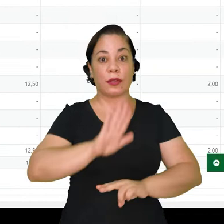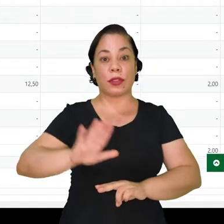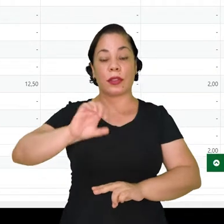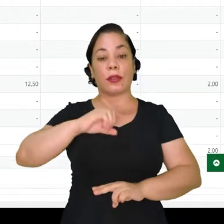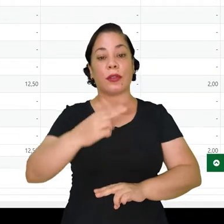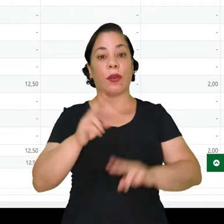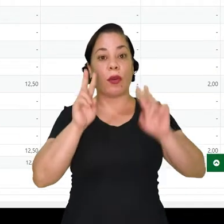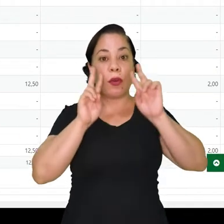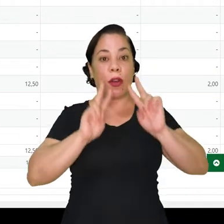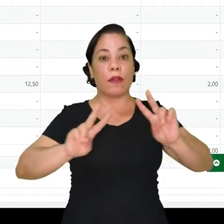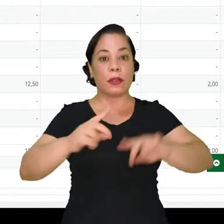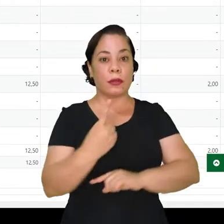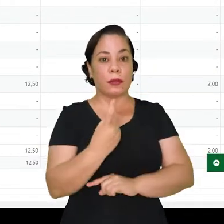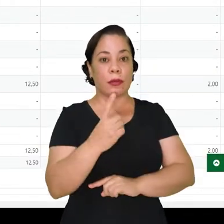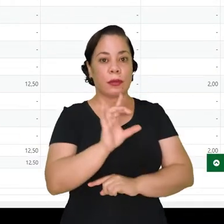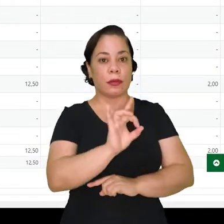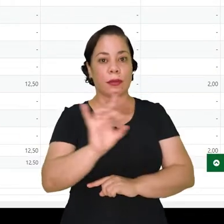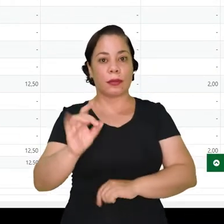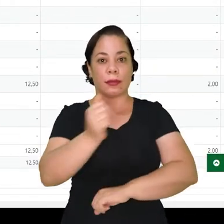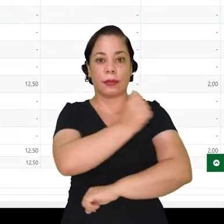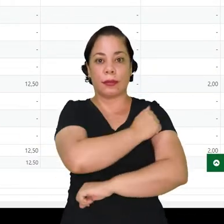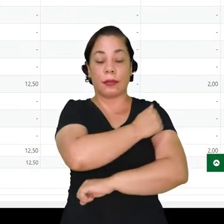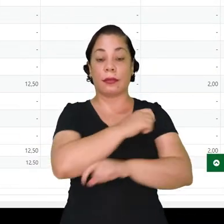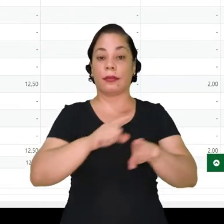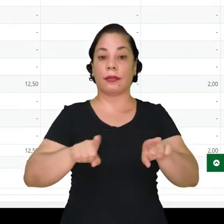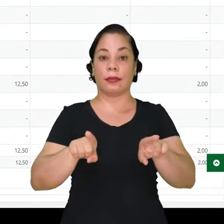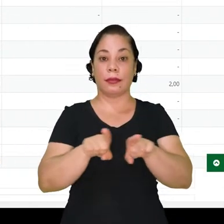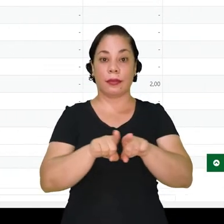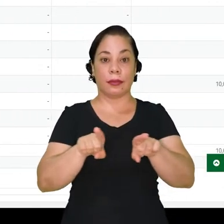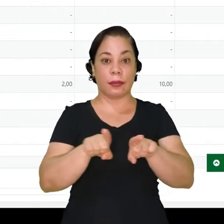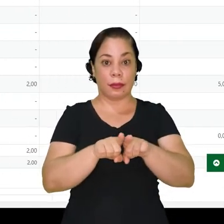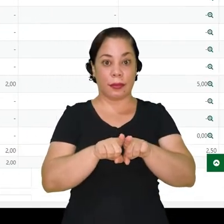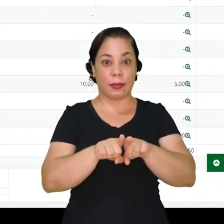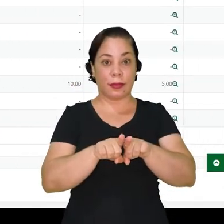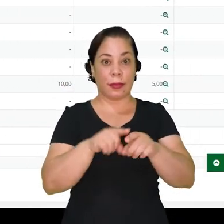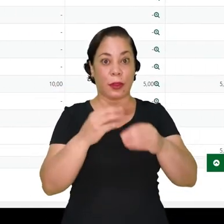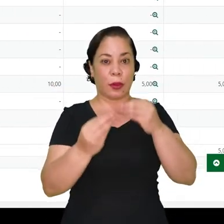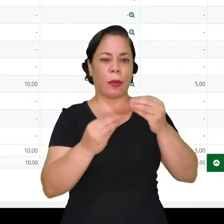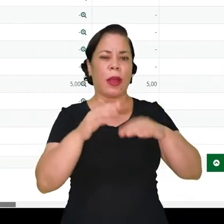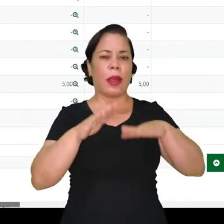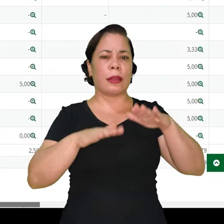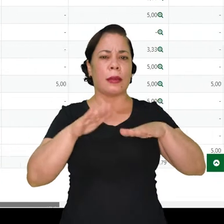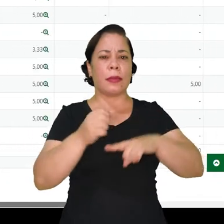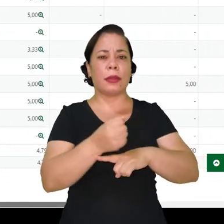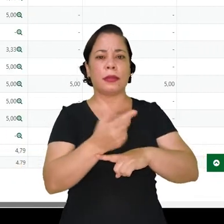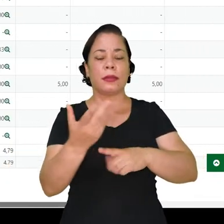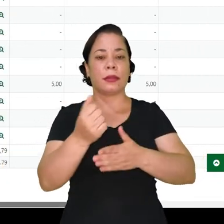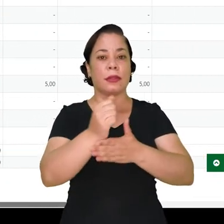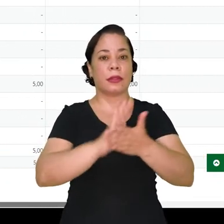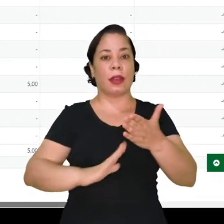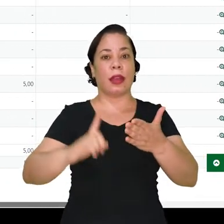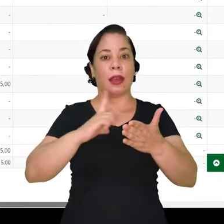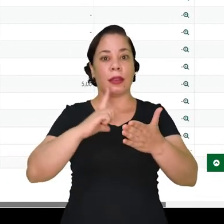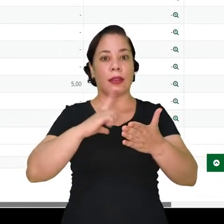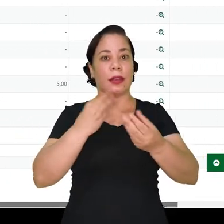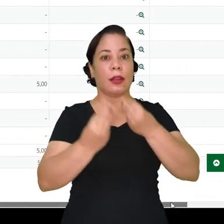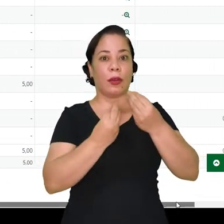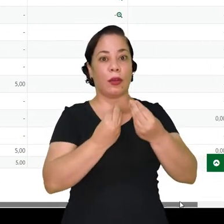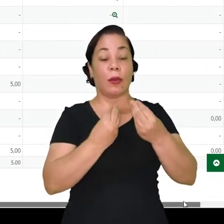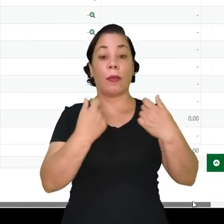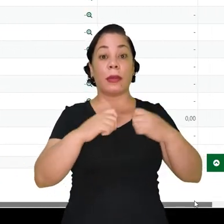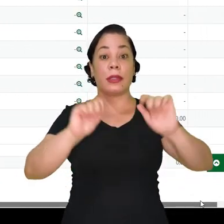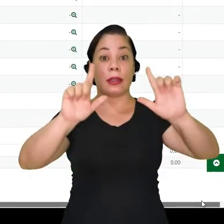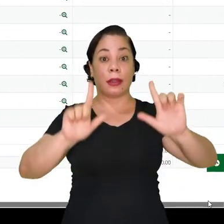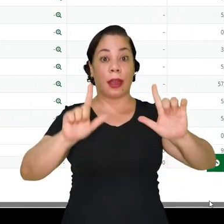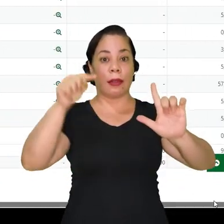geral ou uma visão única de cada aluno. E também, rolando aqui, dependendo da quantidade de atividades, é preciso